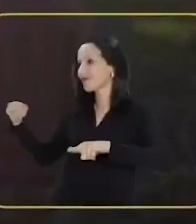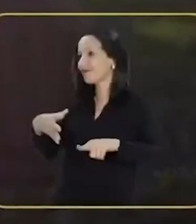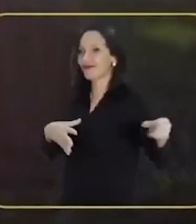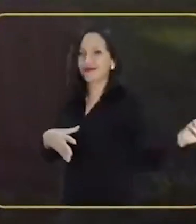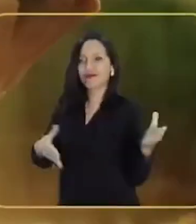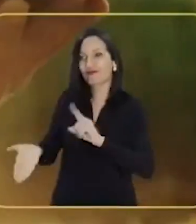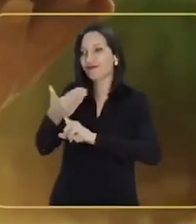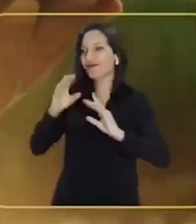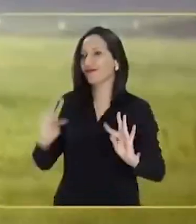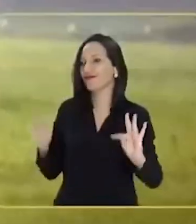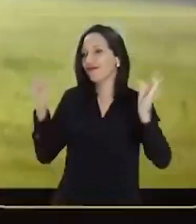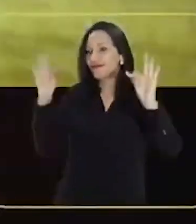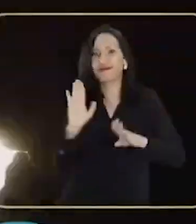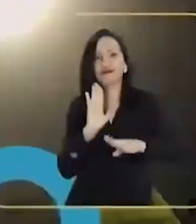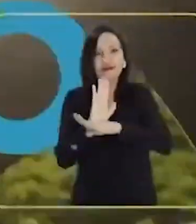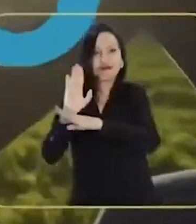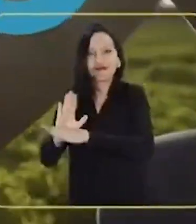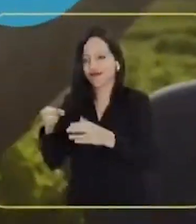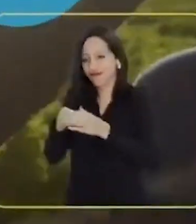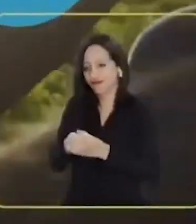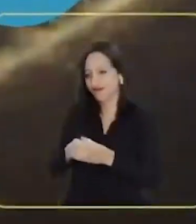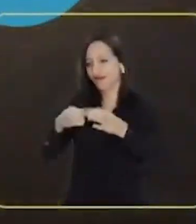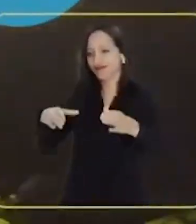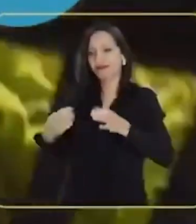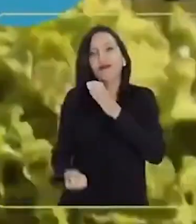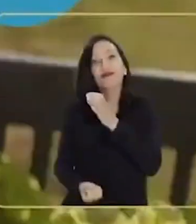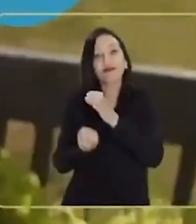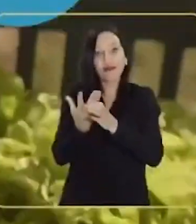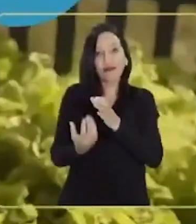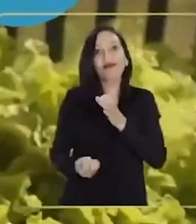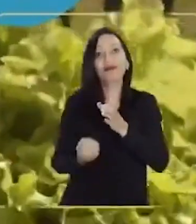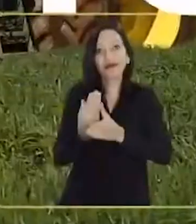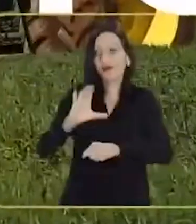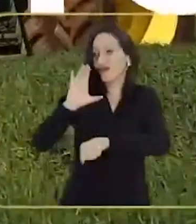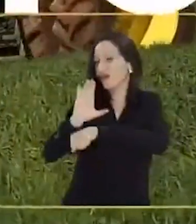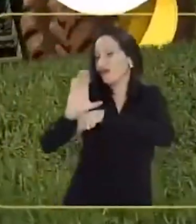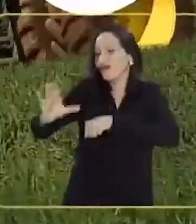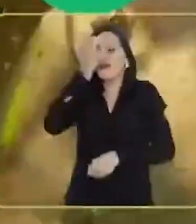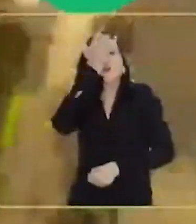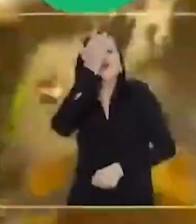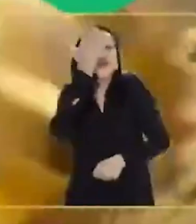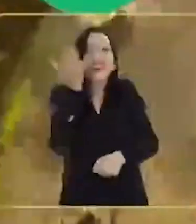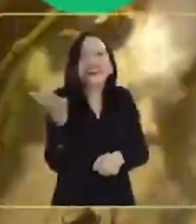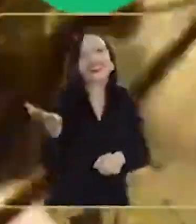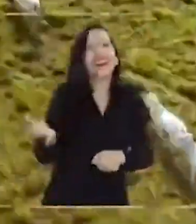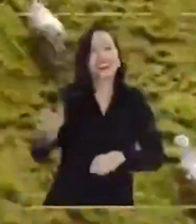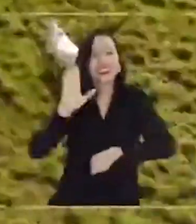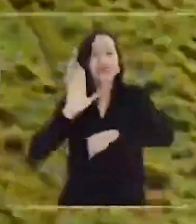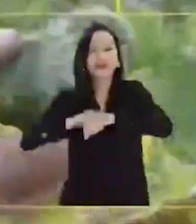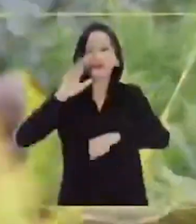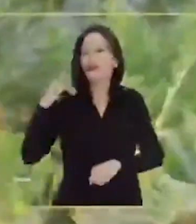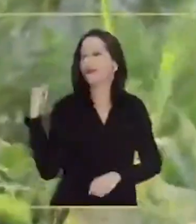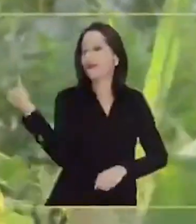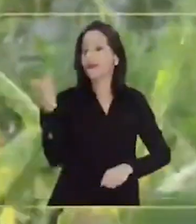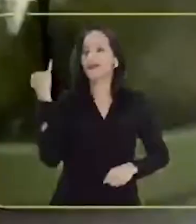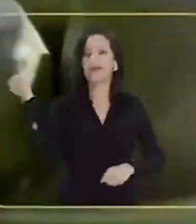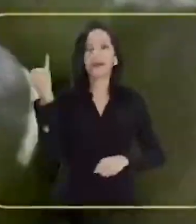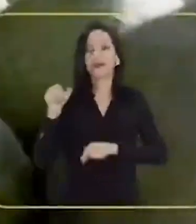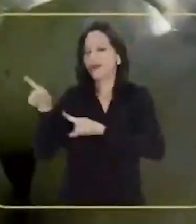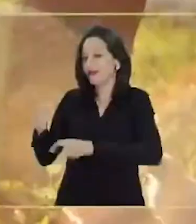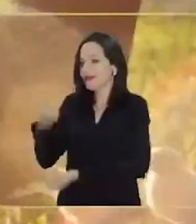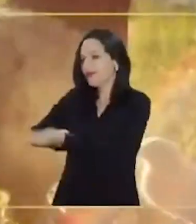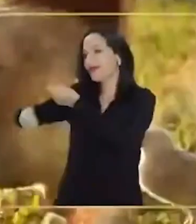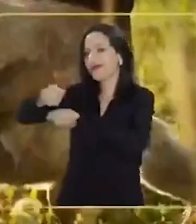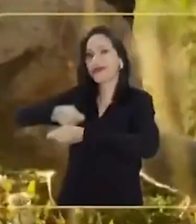Novas tecnologias Apoio ao pequeno e médio produtor É crédito fácil E o mais importante